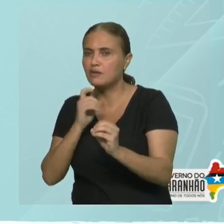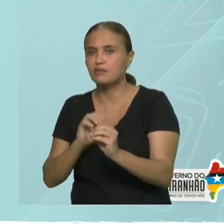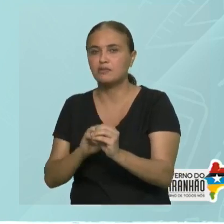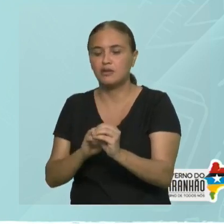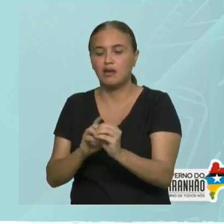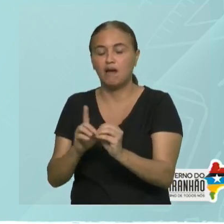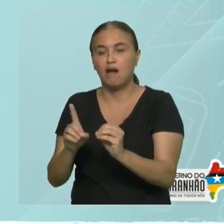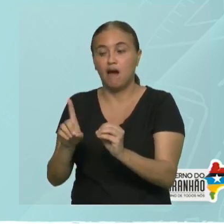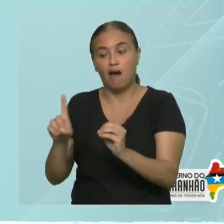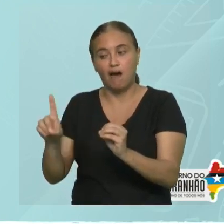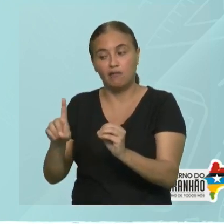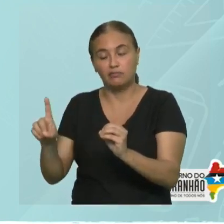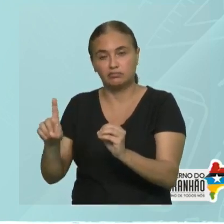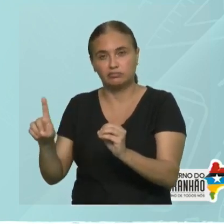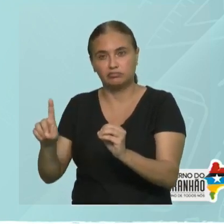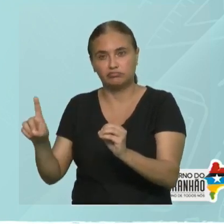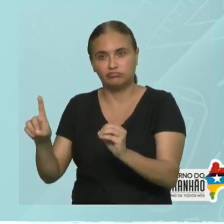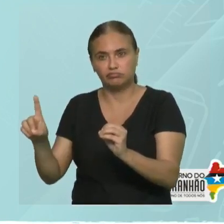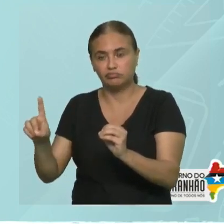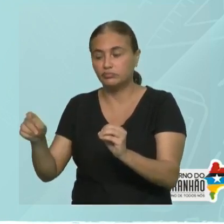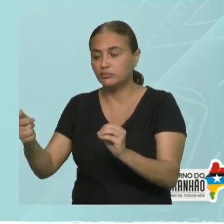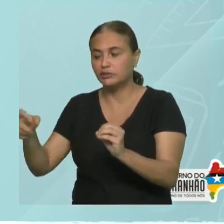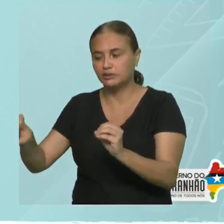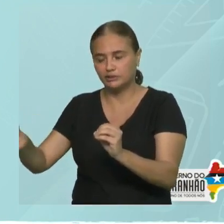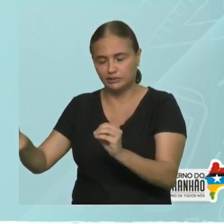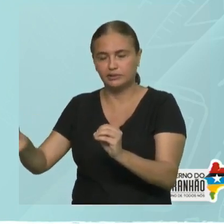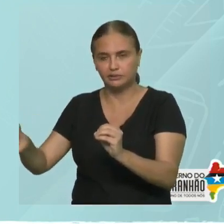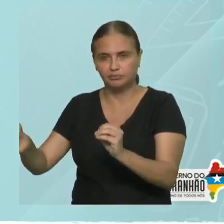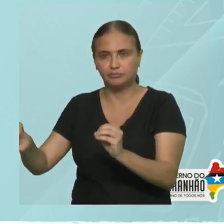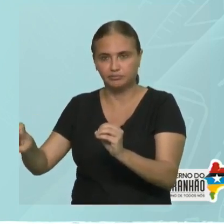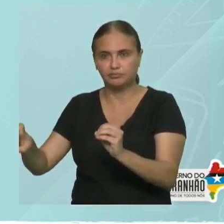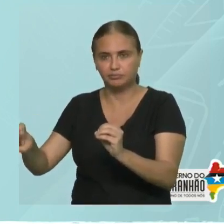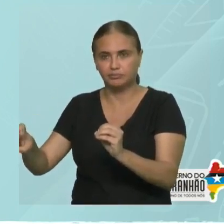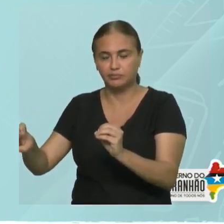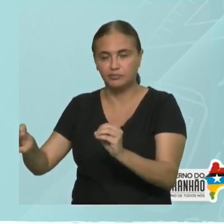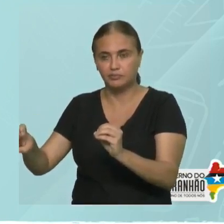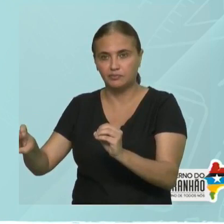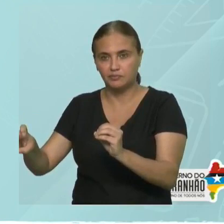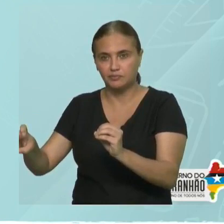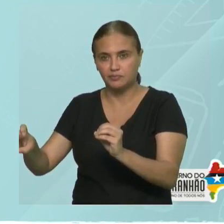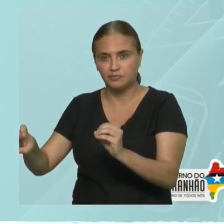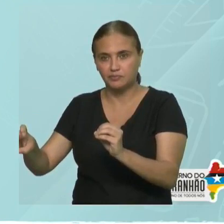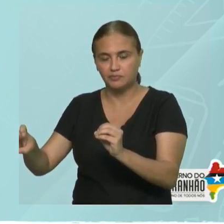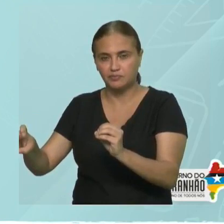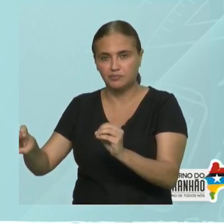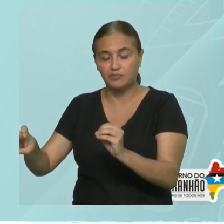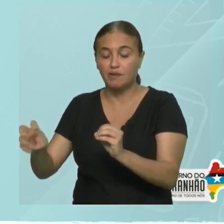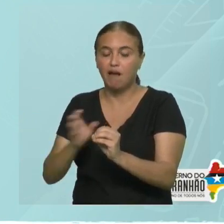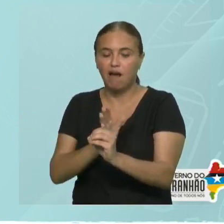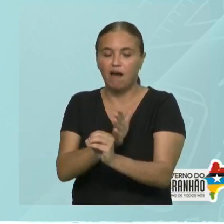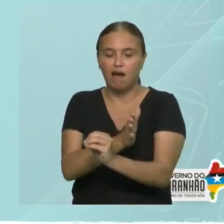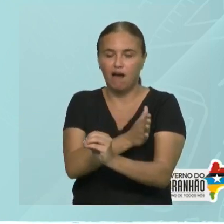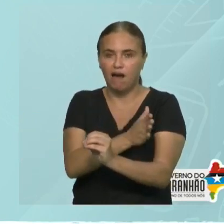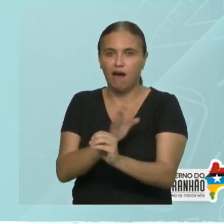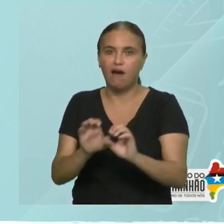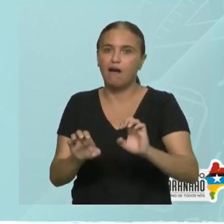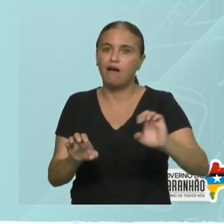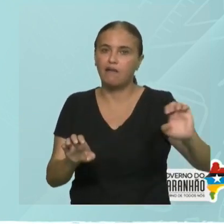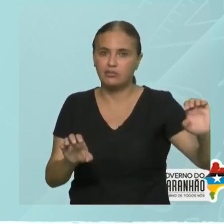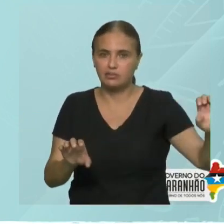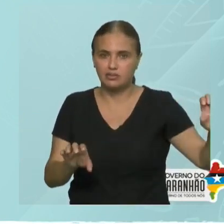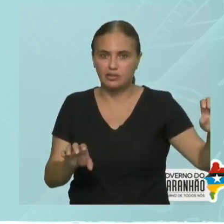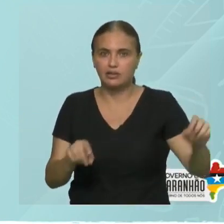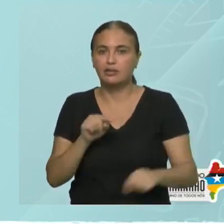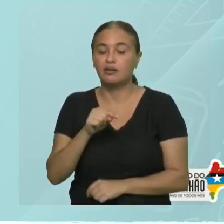mais à direita deles? O que está mais à direita é o 15. Então, ele é o maior. E quem está mais à esquerda deles? É o